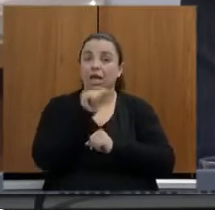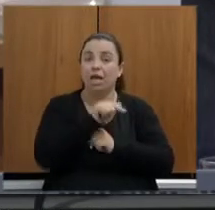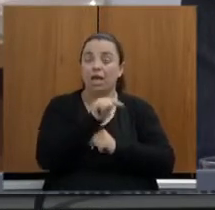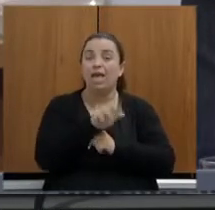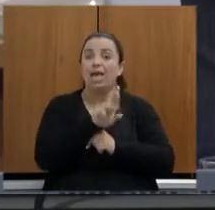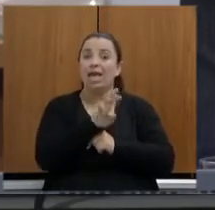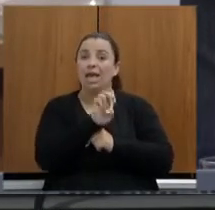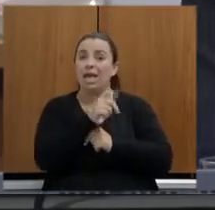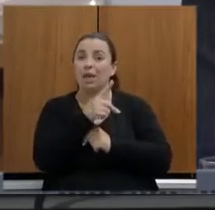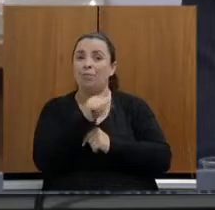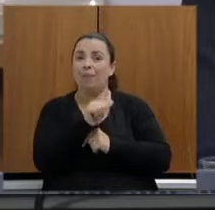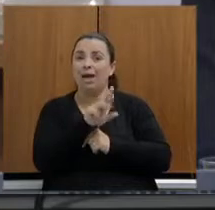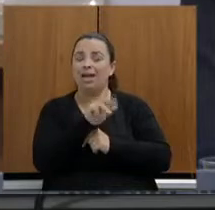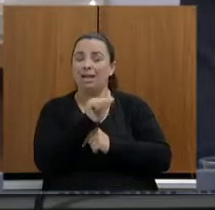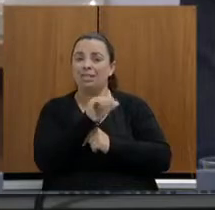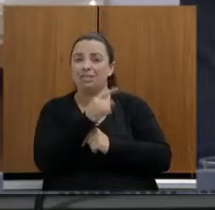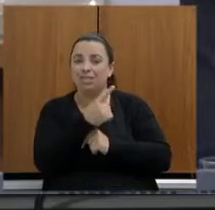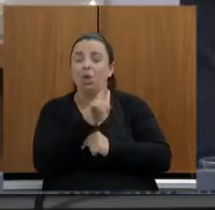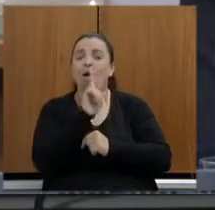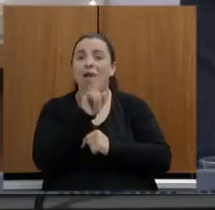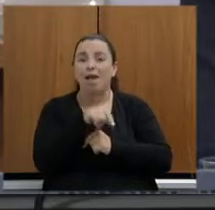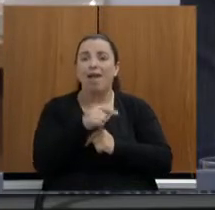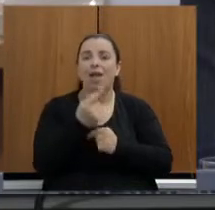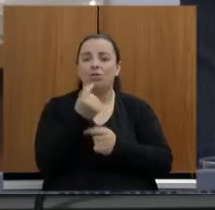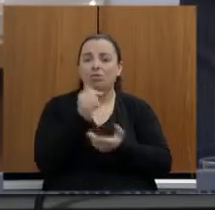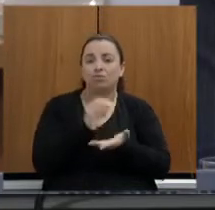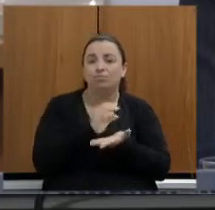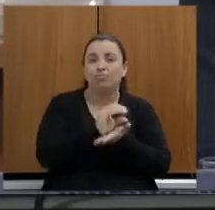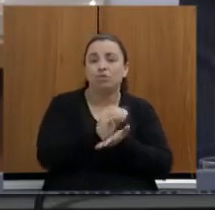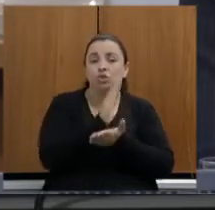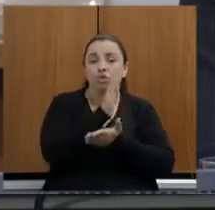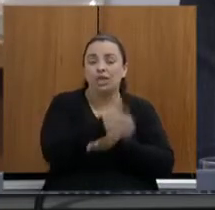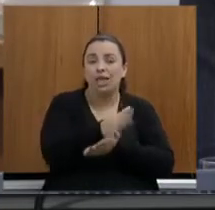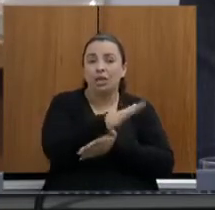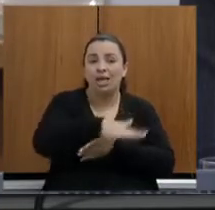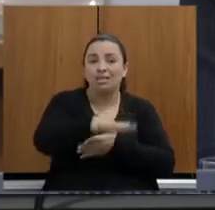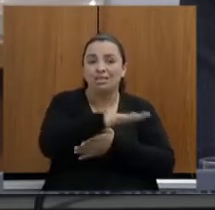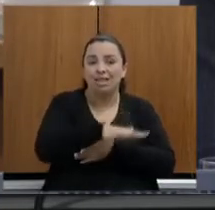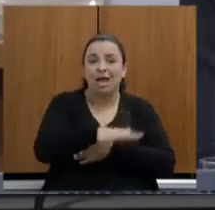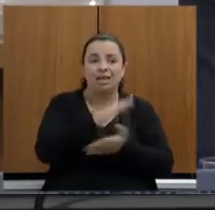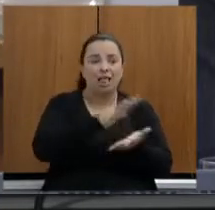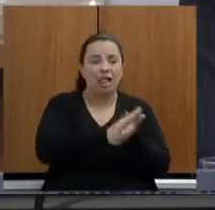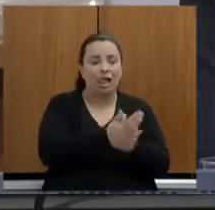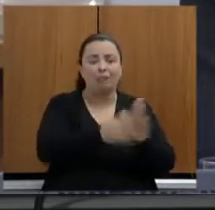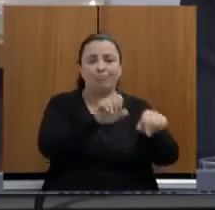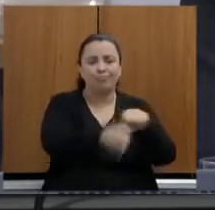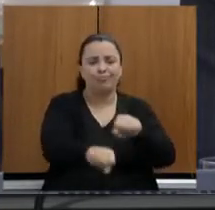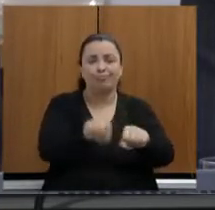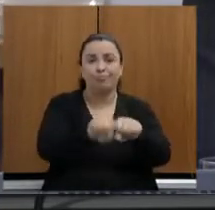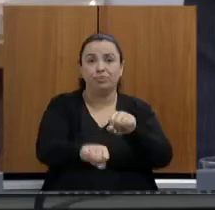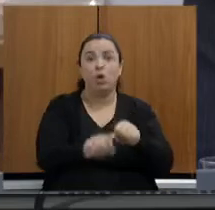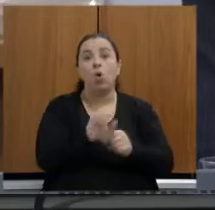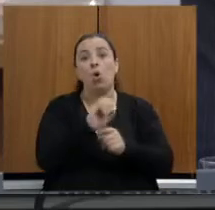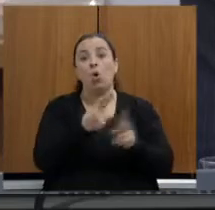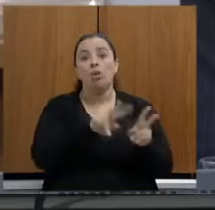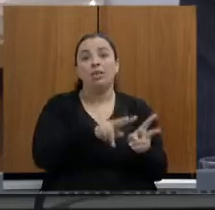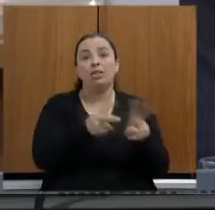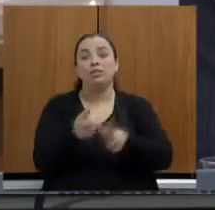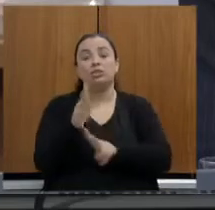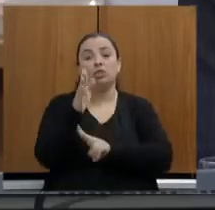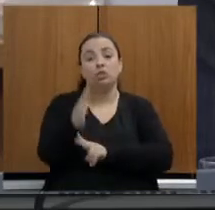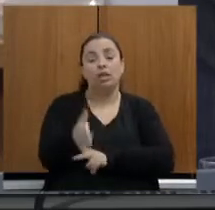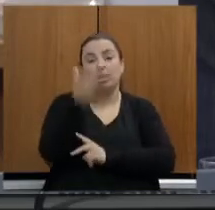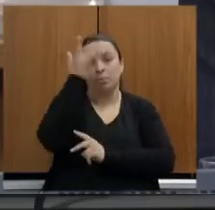nas áreas atingidas ou transferidos para aqueles que foram atingidos, ou seus